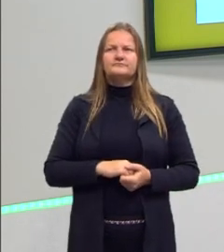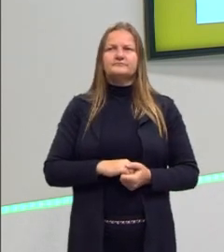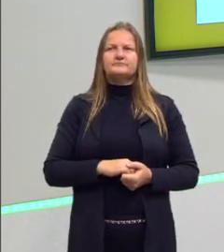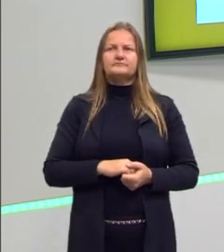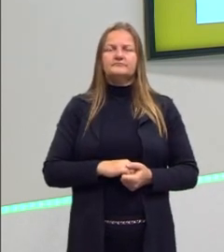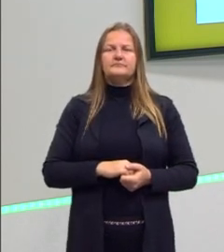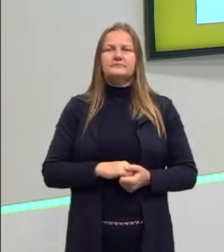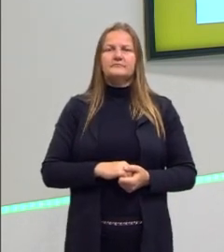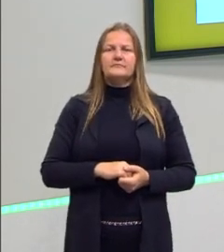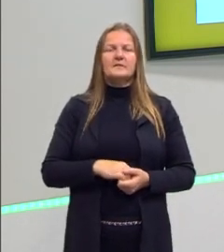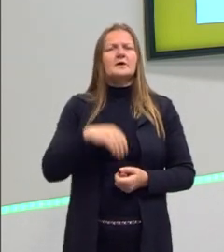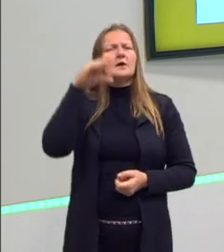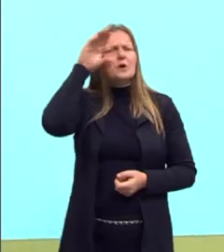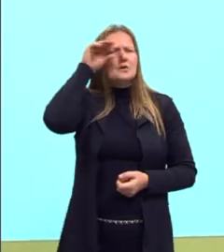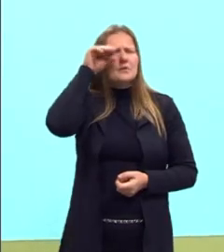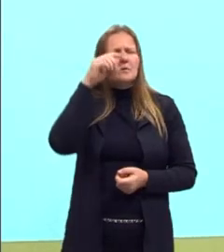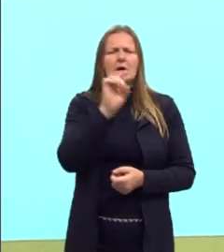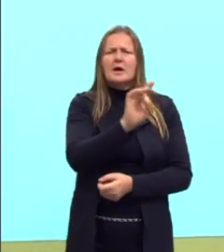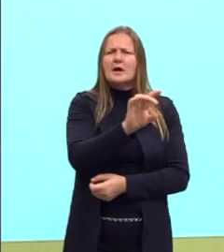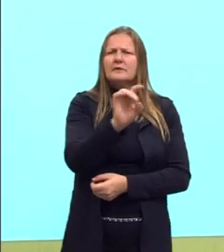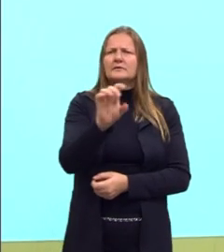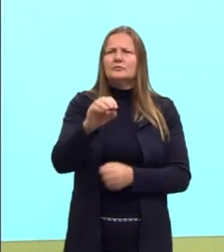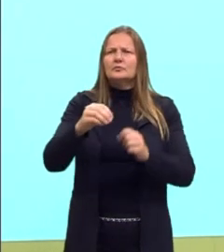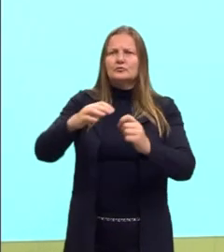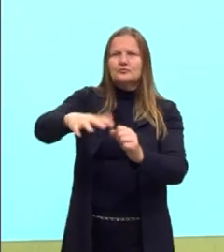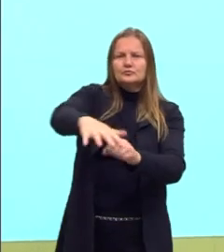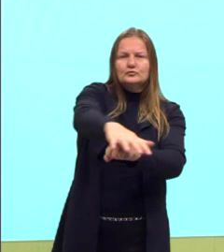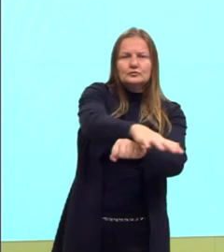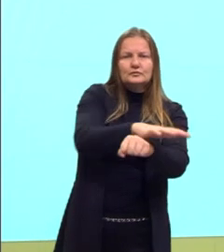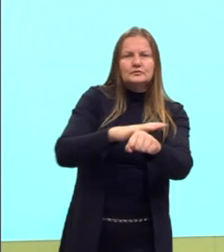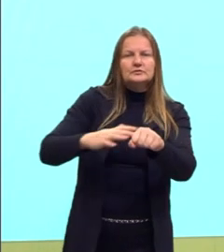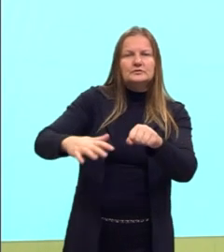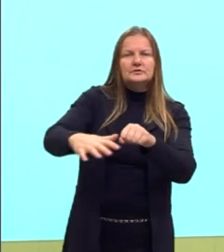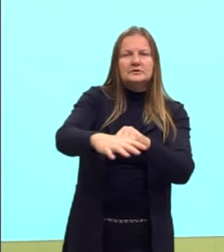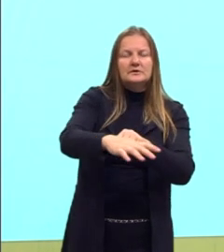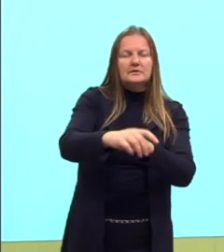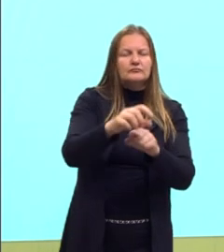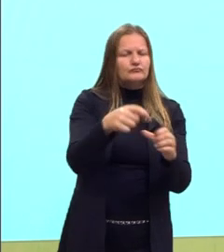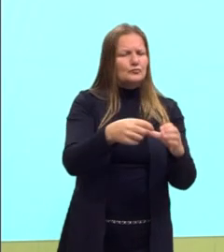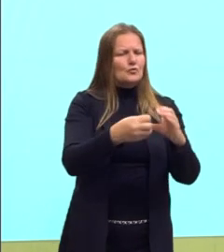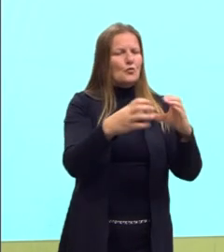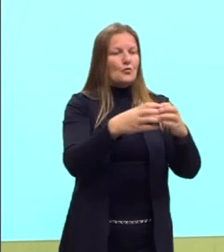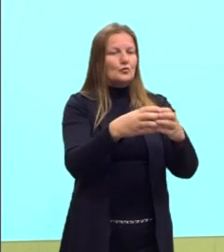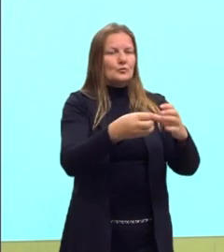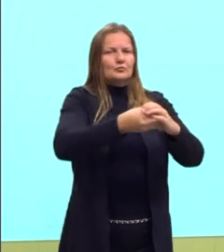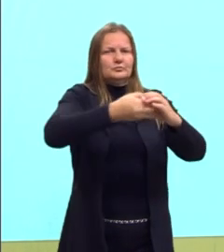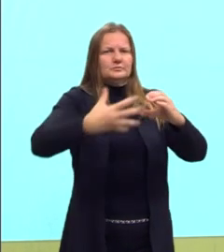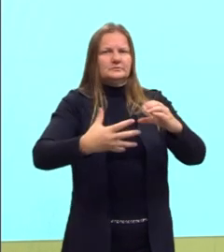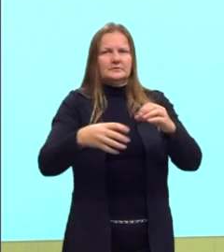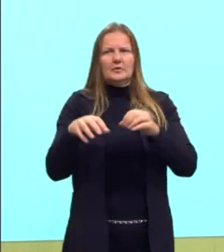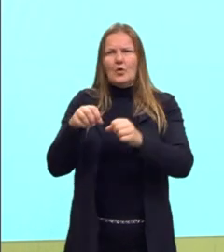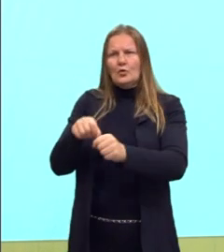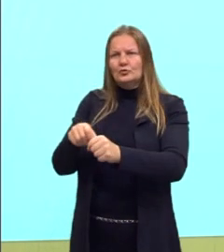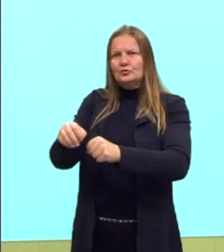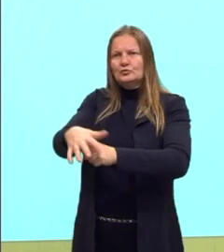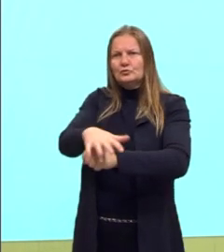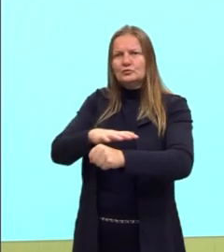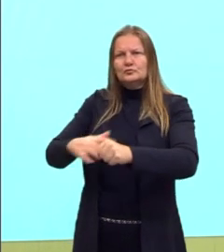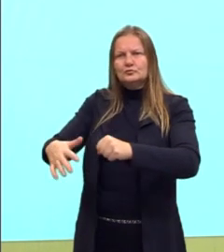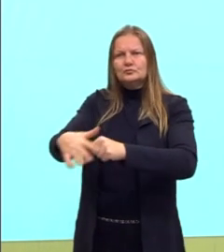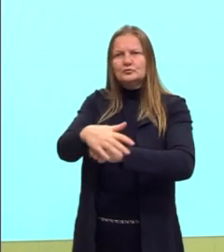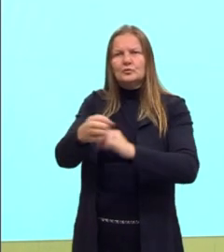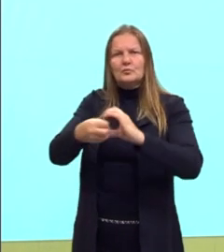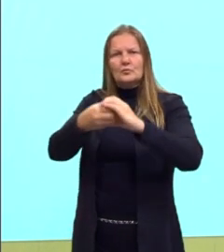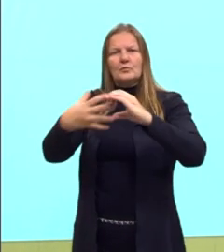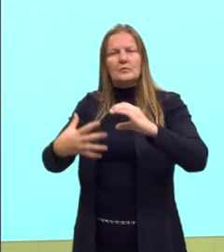espécie. Só que ele observou que cada ilha tinha as suas características. E cada pássaro,